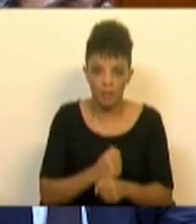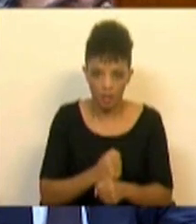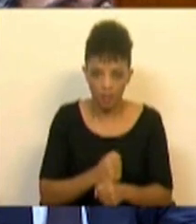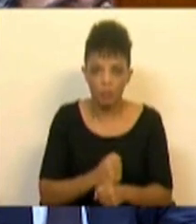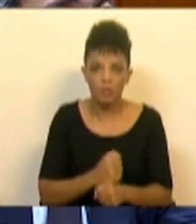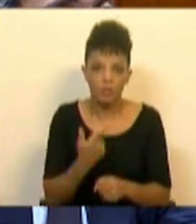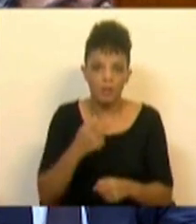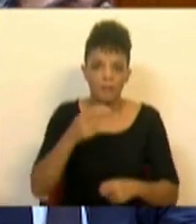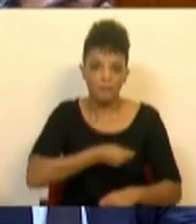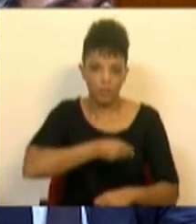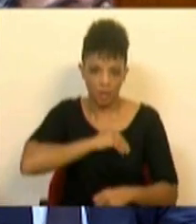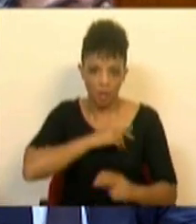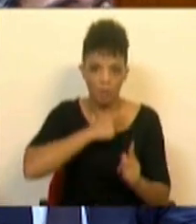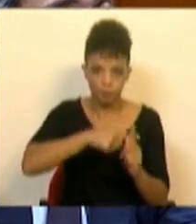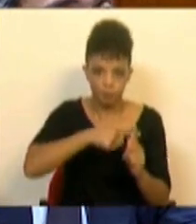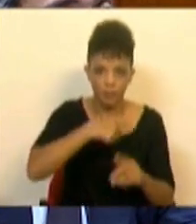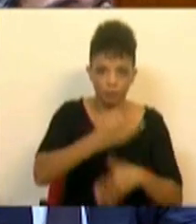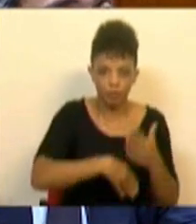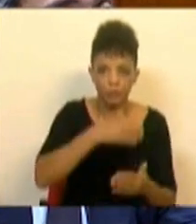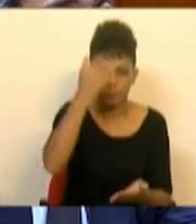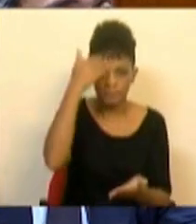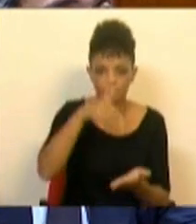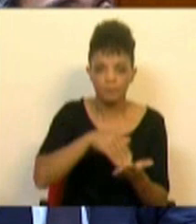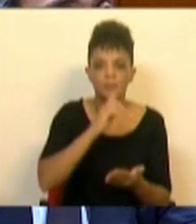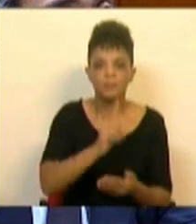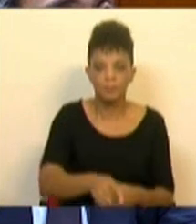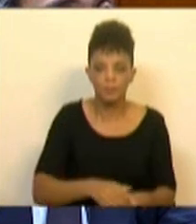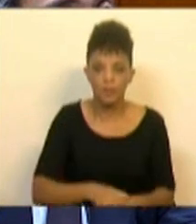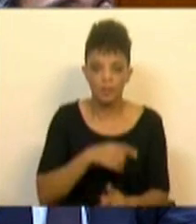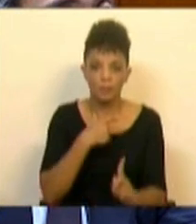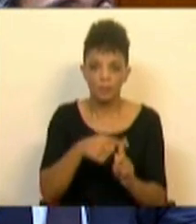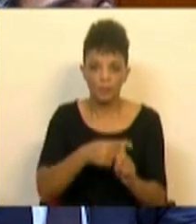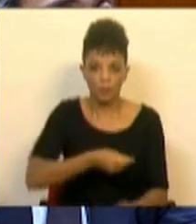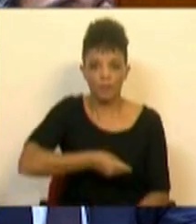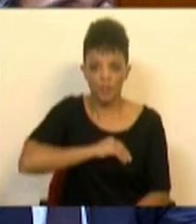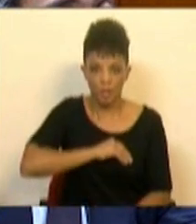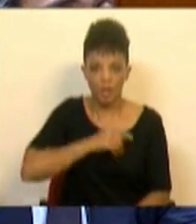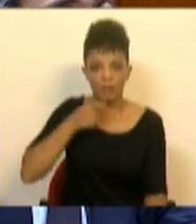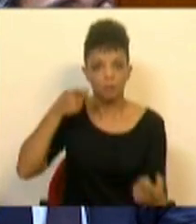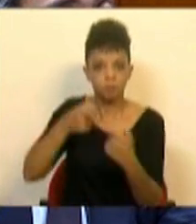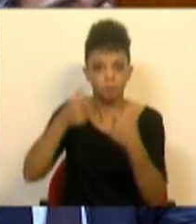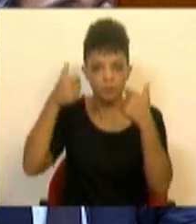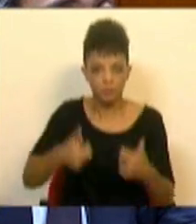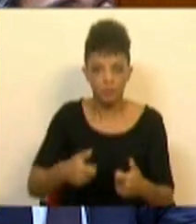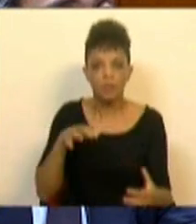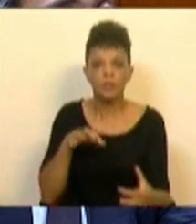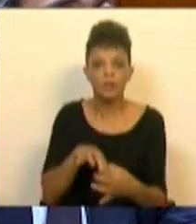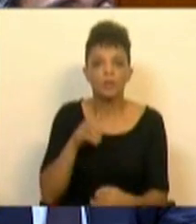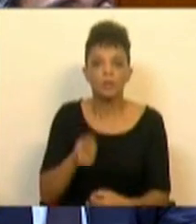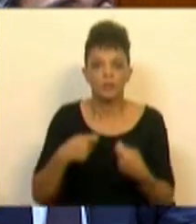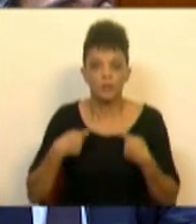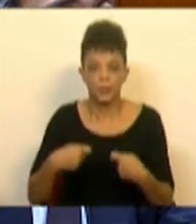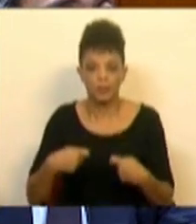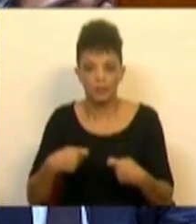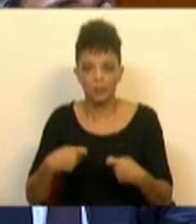dos Benefícios Fiscais, que chegou mesmo à conclusão que era o benefício fiscal mais eficiente em termos de